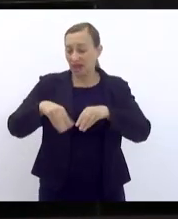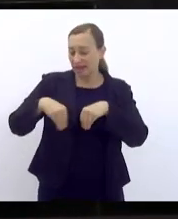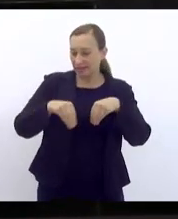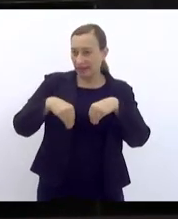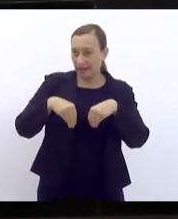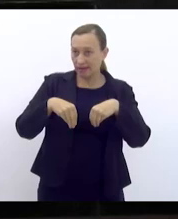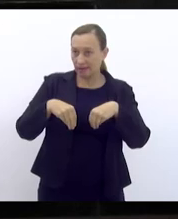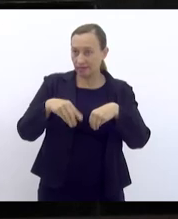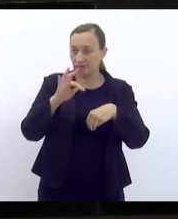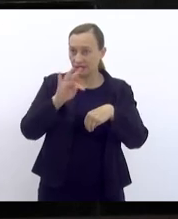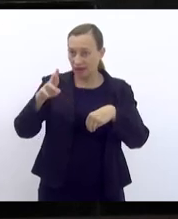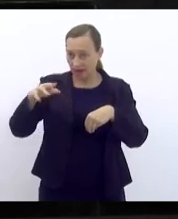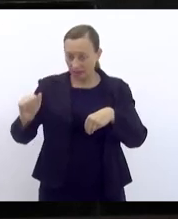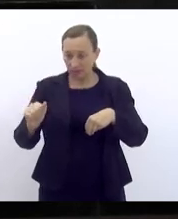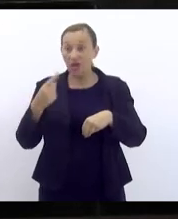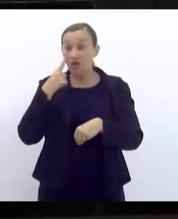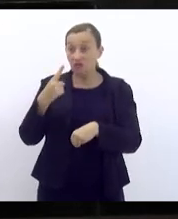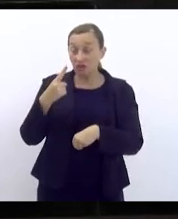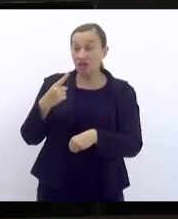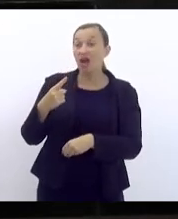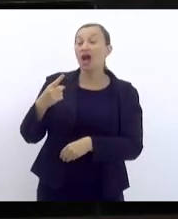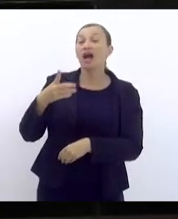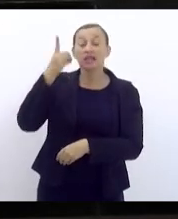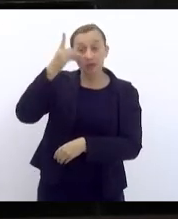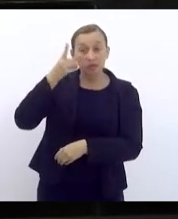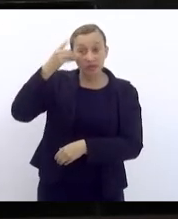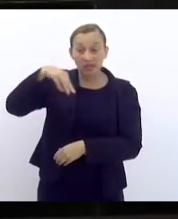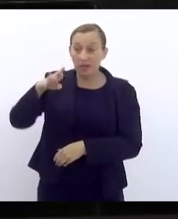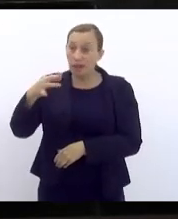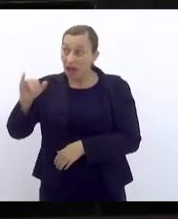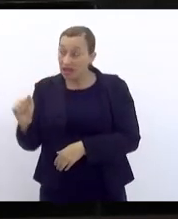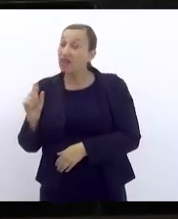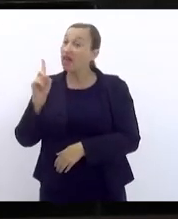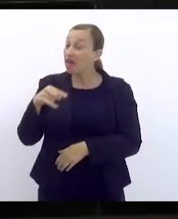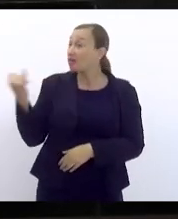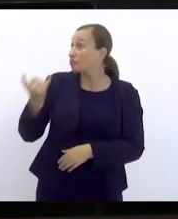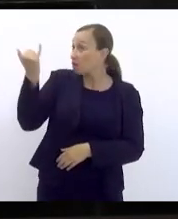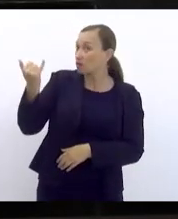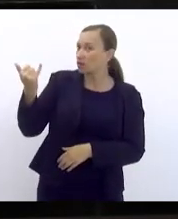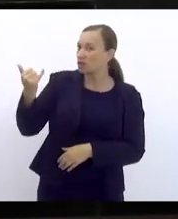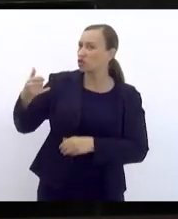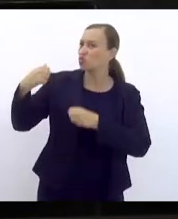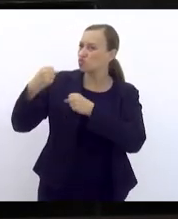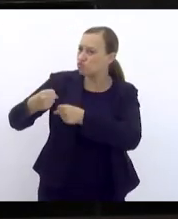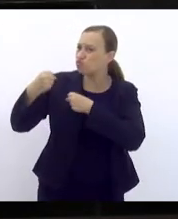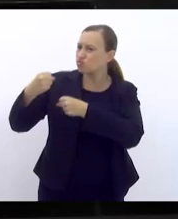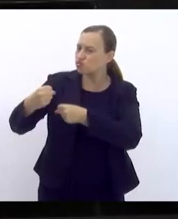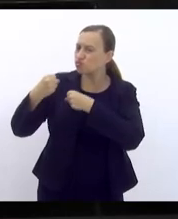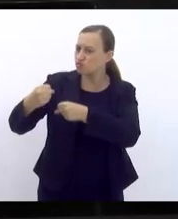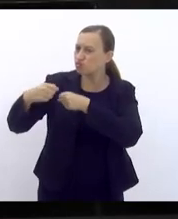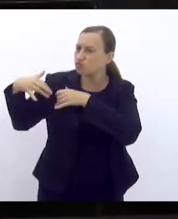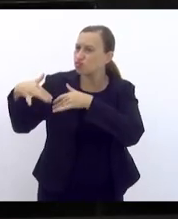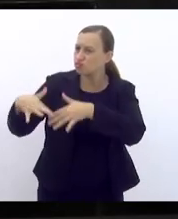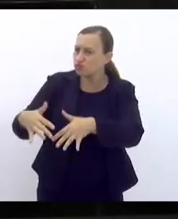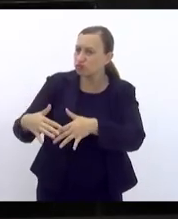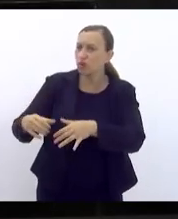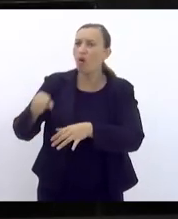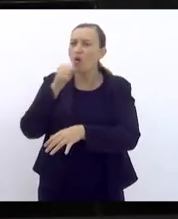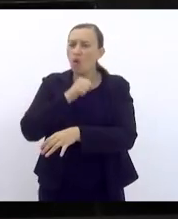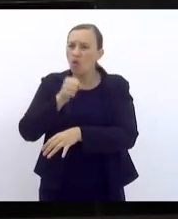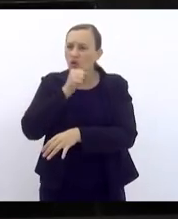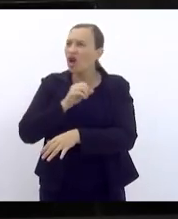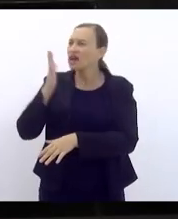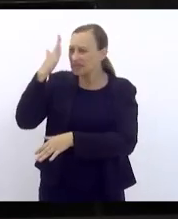vendo a deputada Marina. Muito importante, uma reivindicação muito antiga do movimento, vossa excelência, sabe que eu acompanho